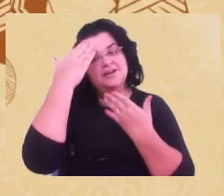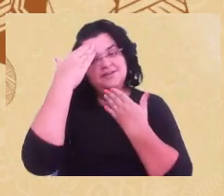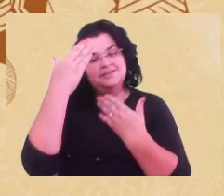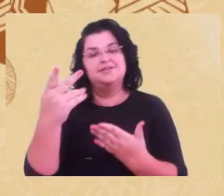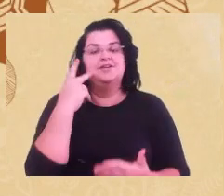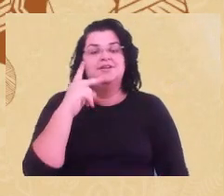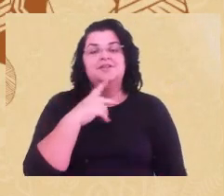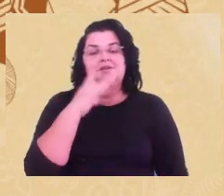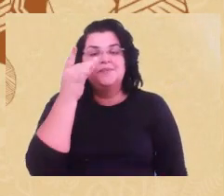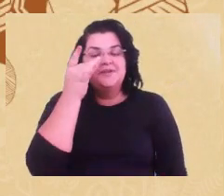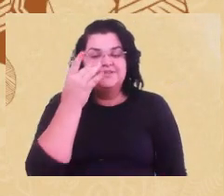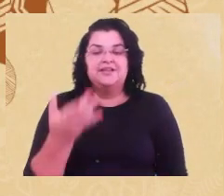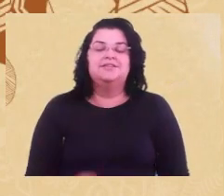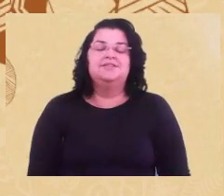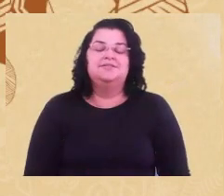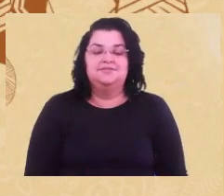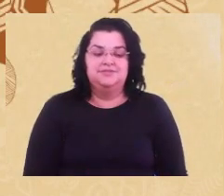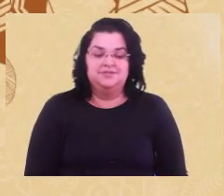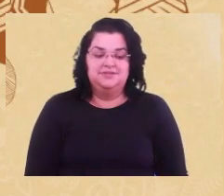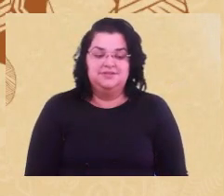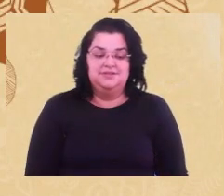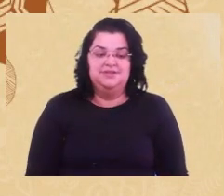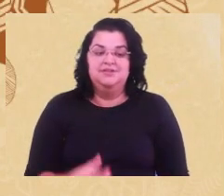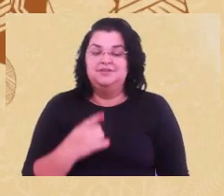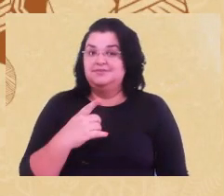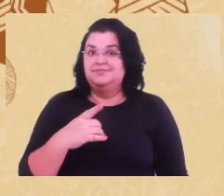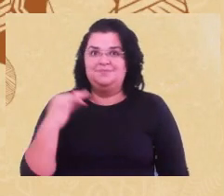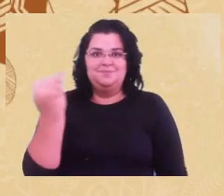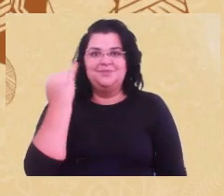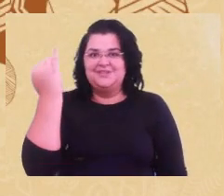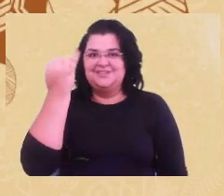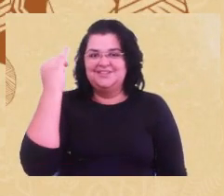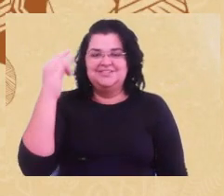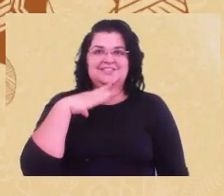te enaltece a tarde de hoje.